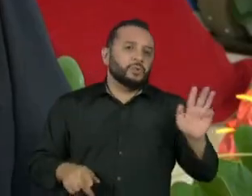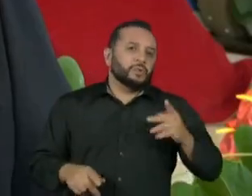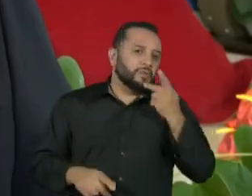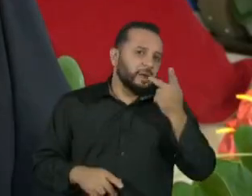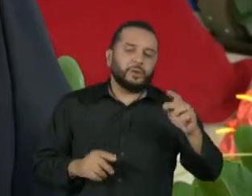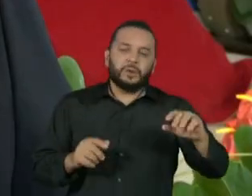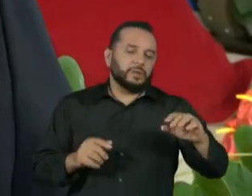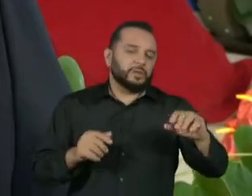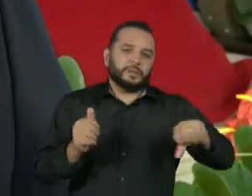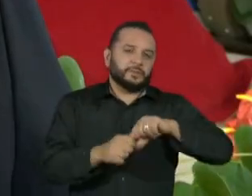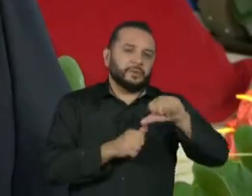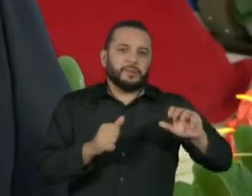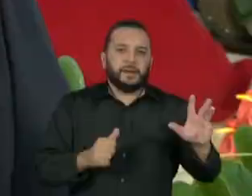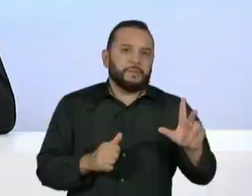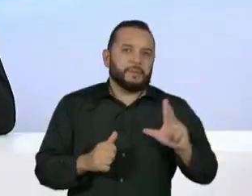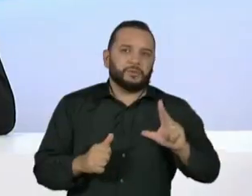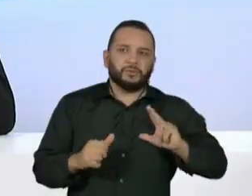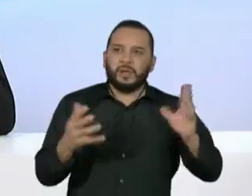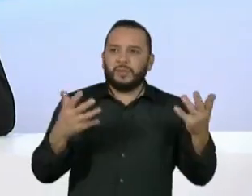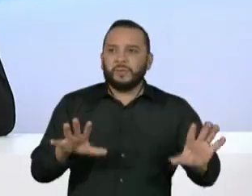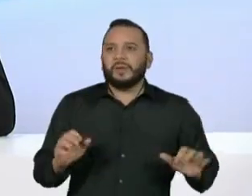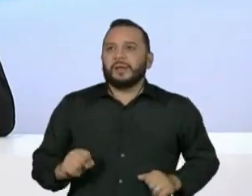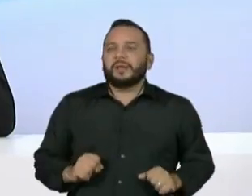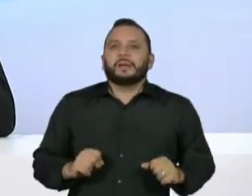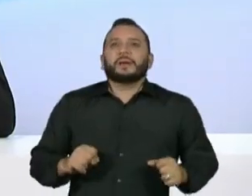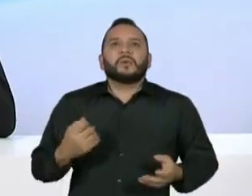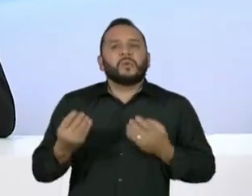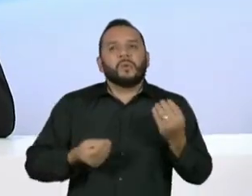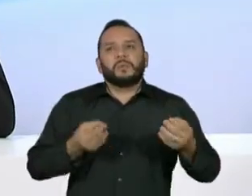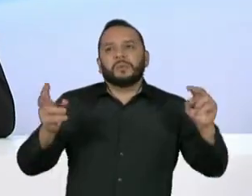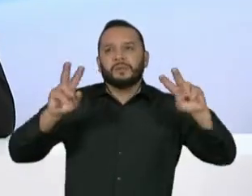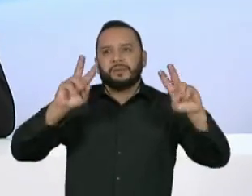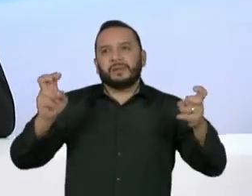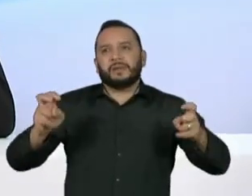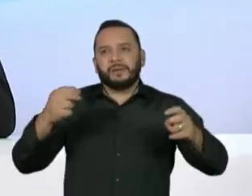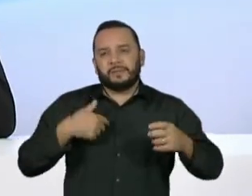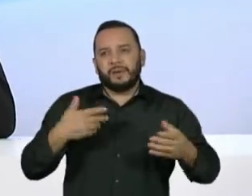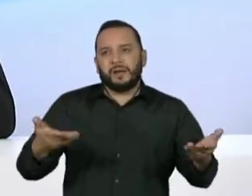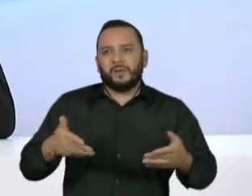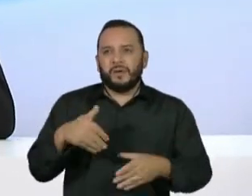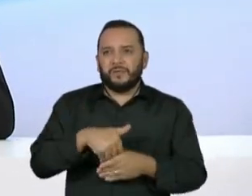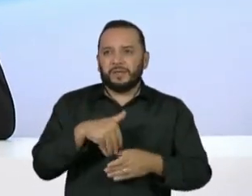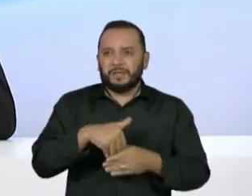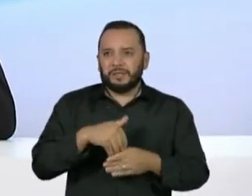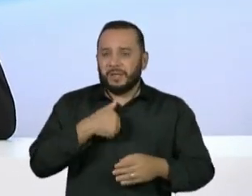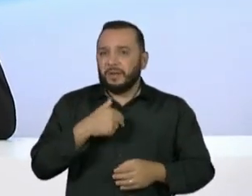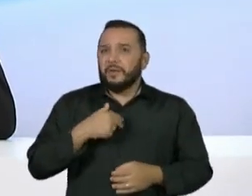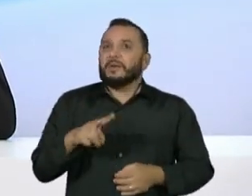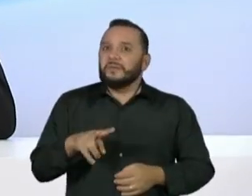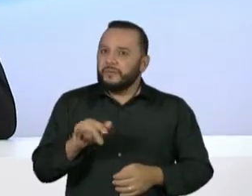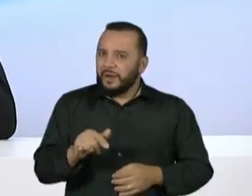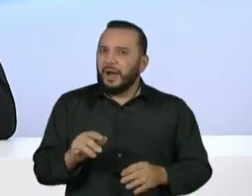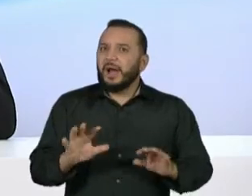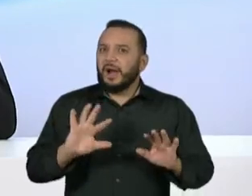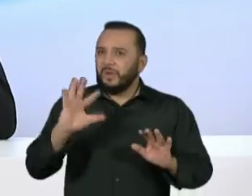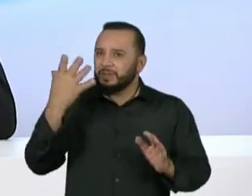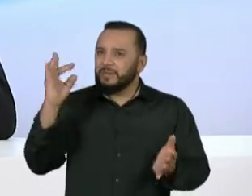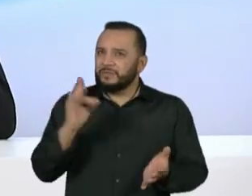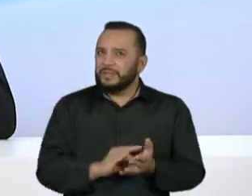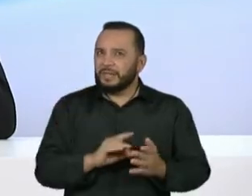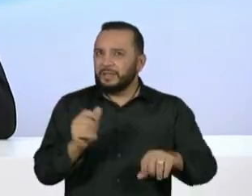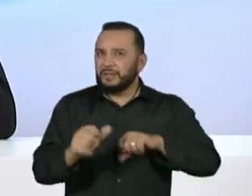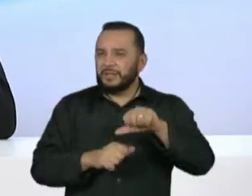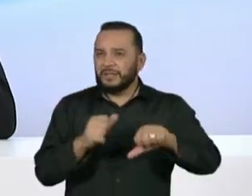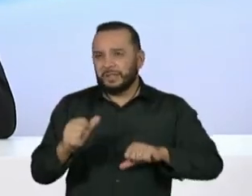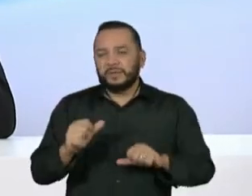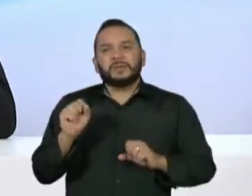falou. Como é que você vê isso como tema na eleição e a perspectiva de efetivamente você ter uma privatização dessa companhia a